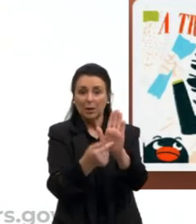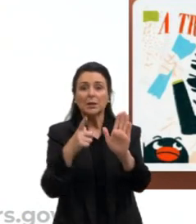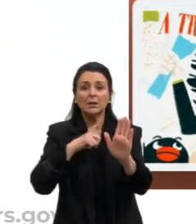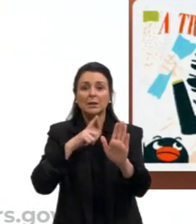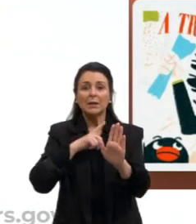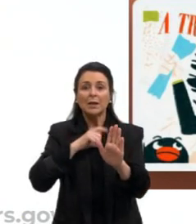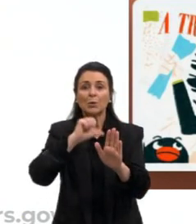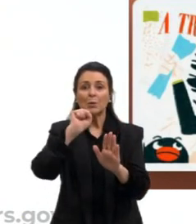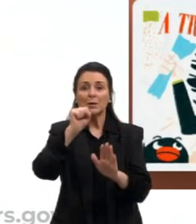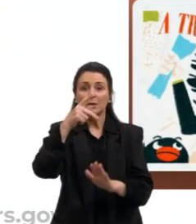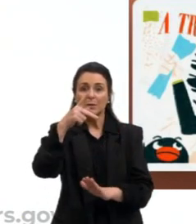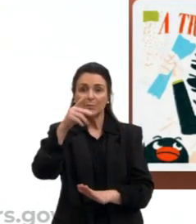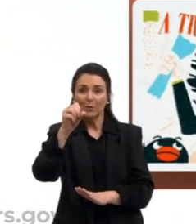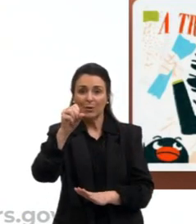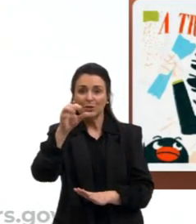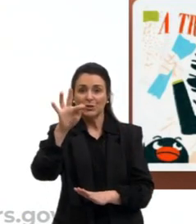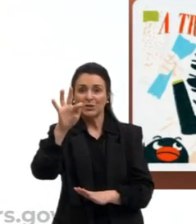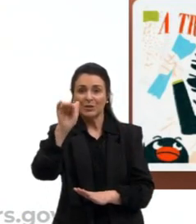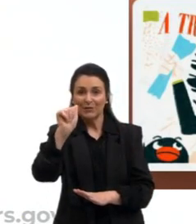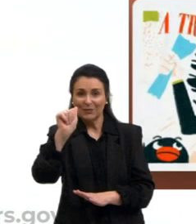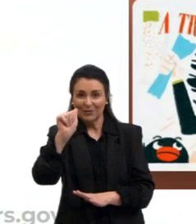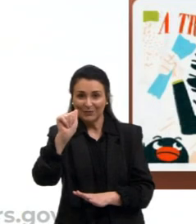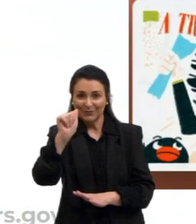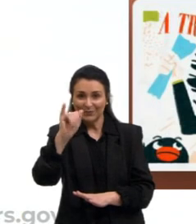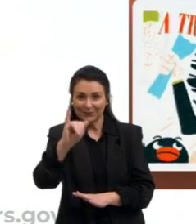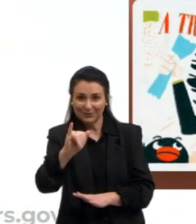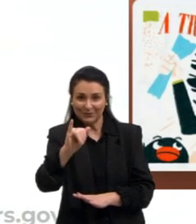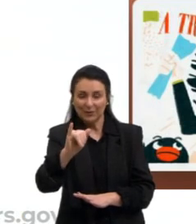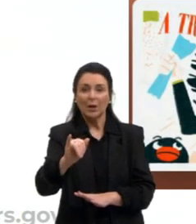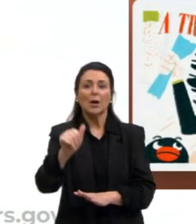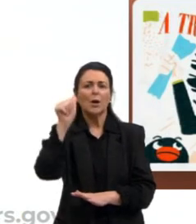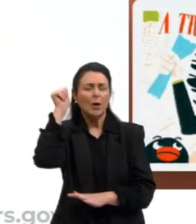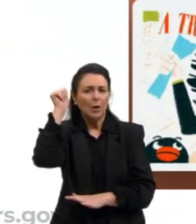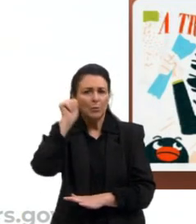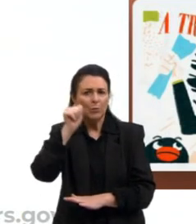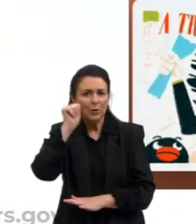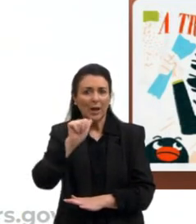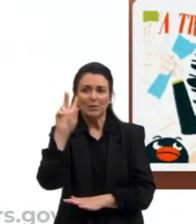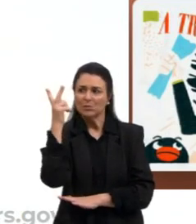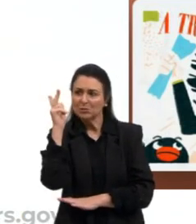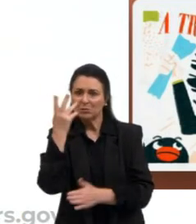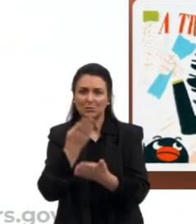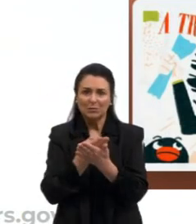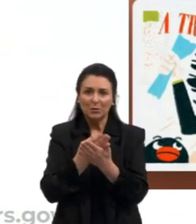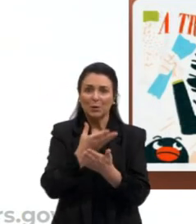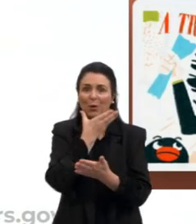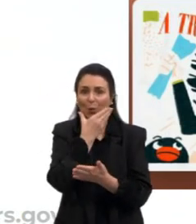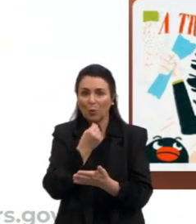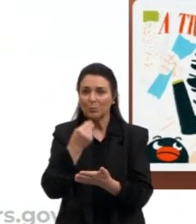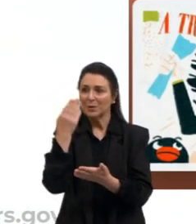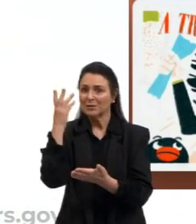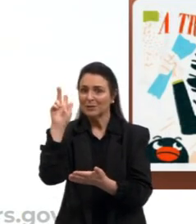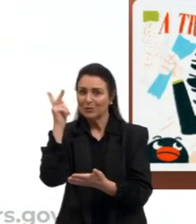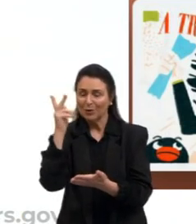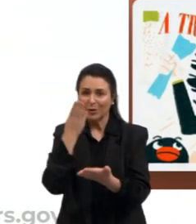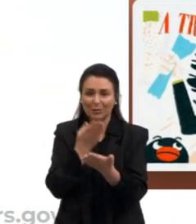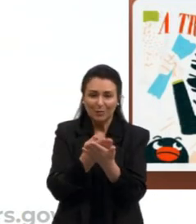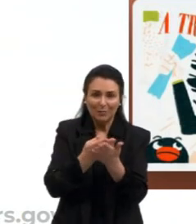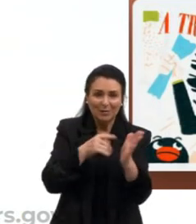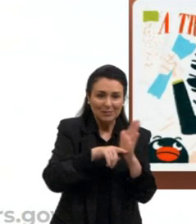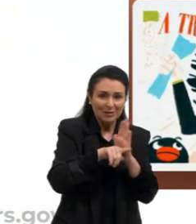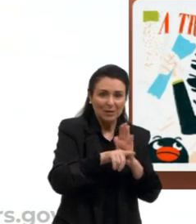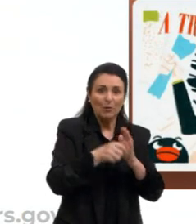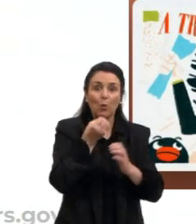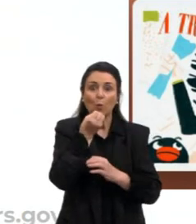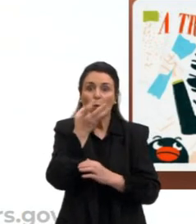interessante em que historiadores, historiadoras, pesquisadoras vão falar um pouquinho sobre o que eles estão pesquisando,